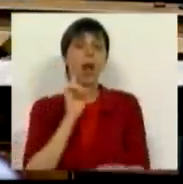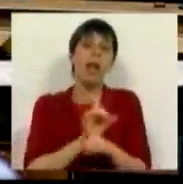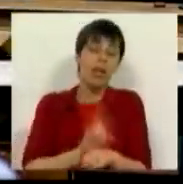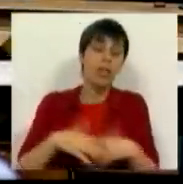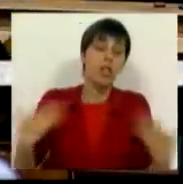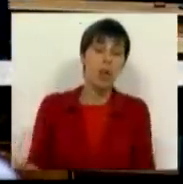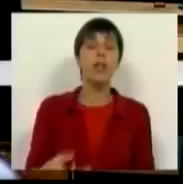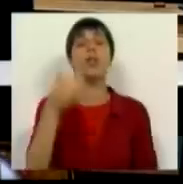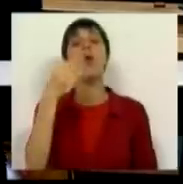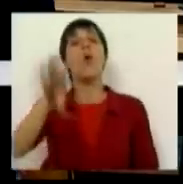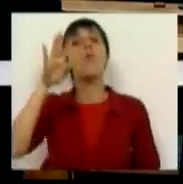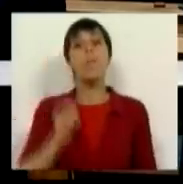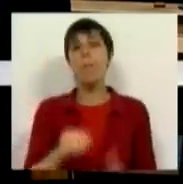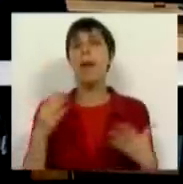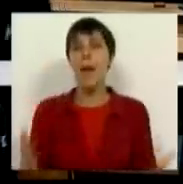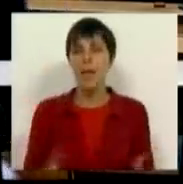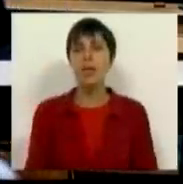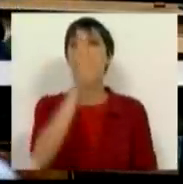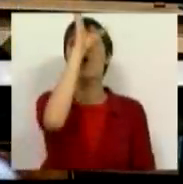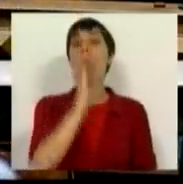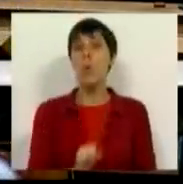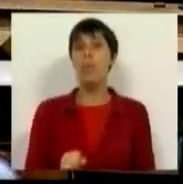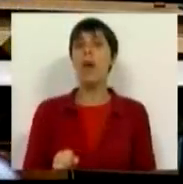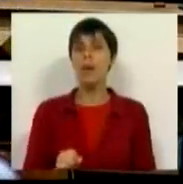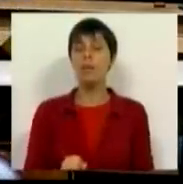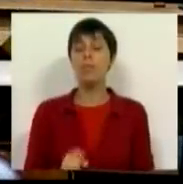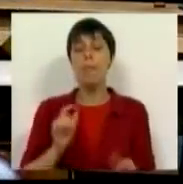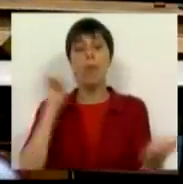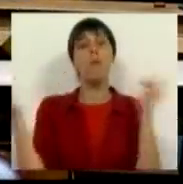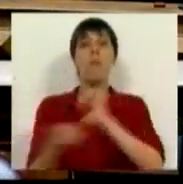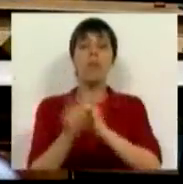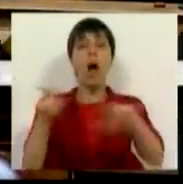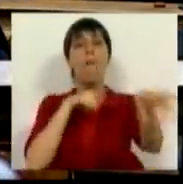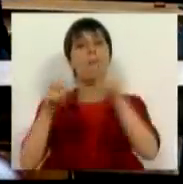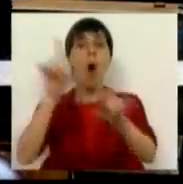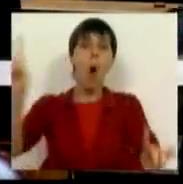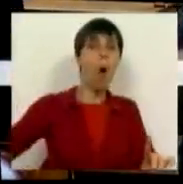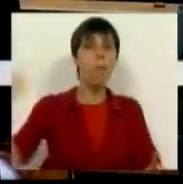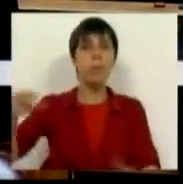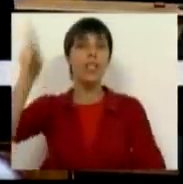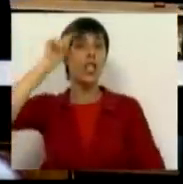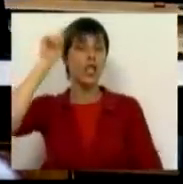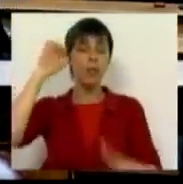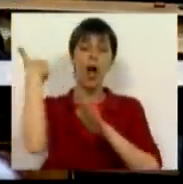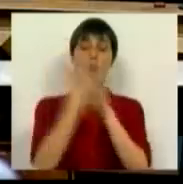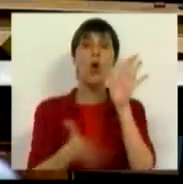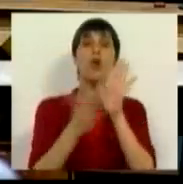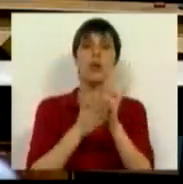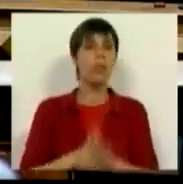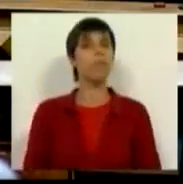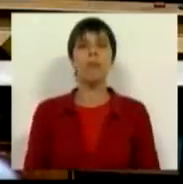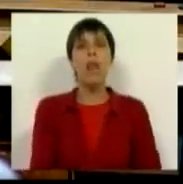as quais o Partido Socialista. O Governo, em vez de mudar de política e respeitar a Constituição,